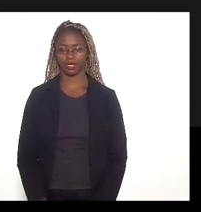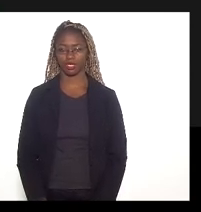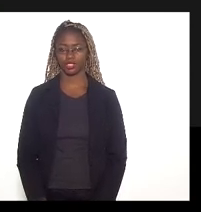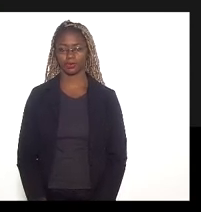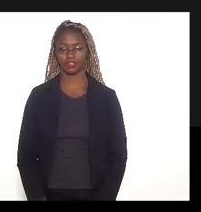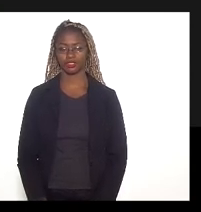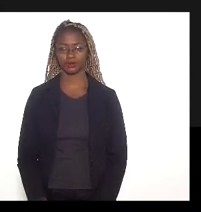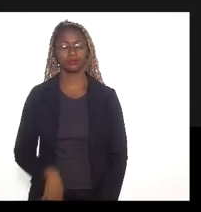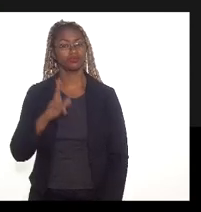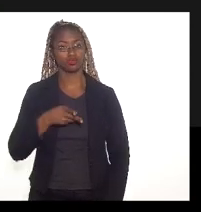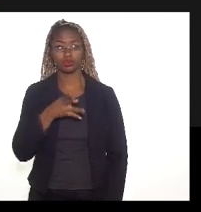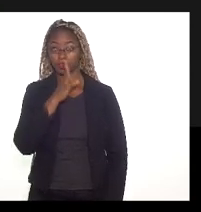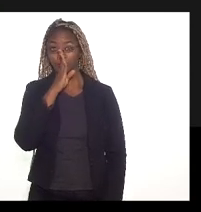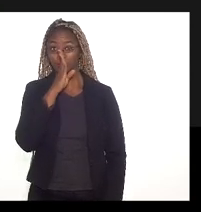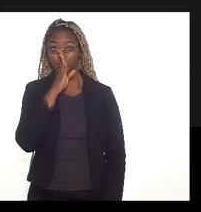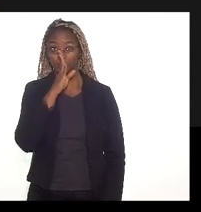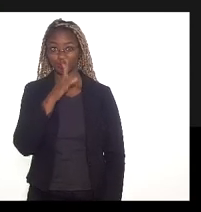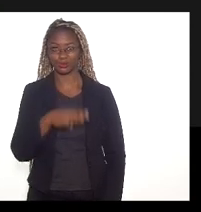Continua sem áudio.